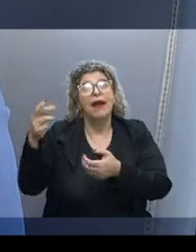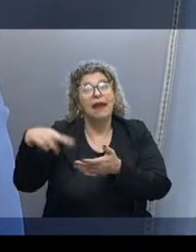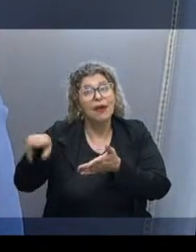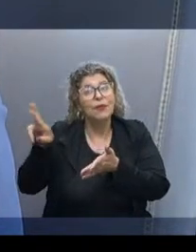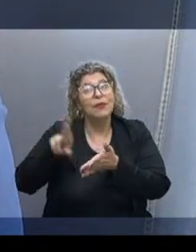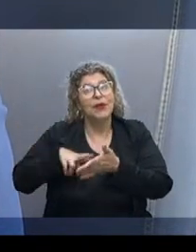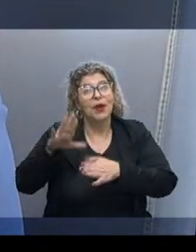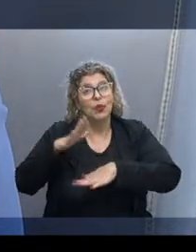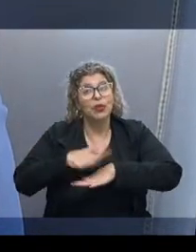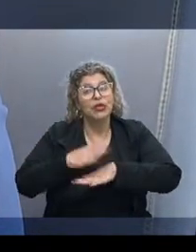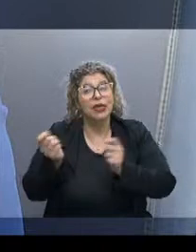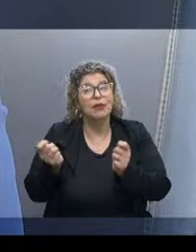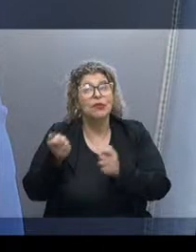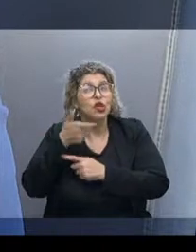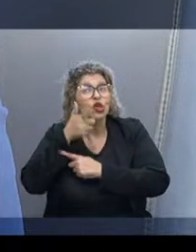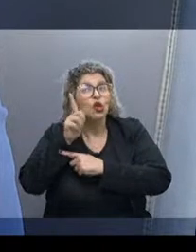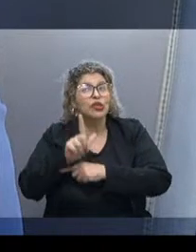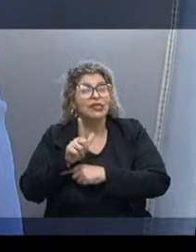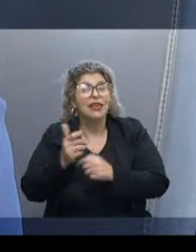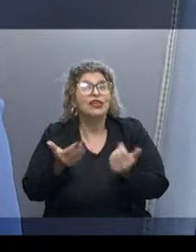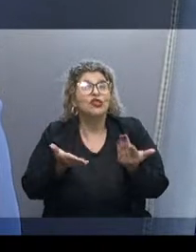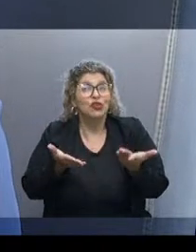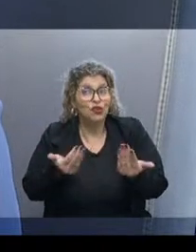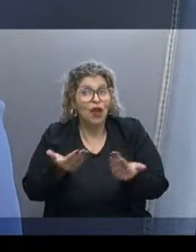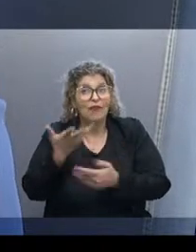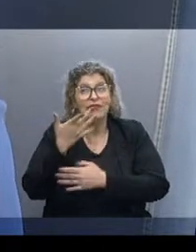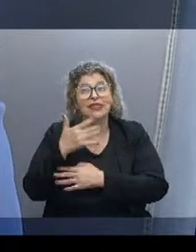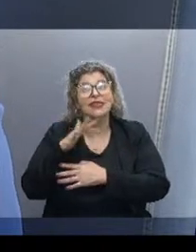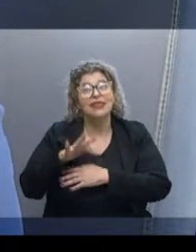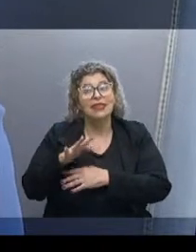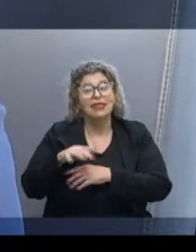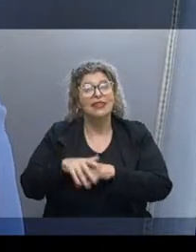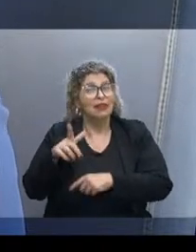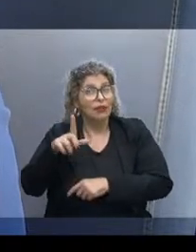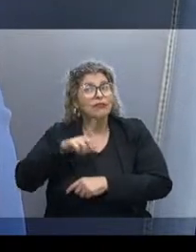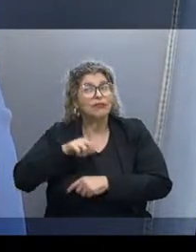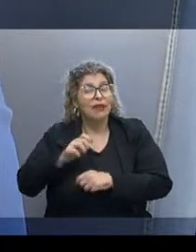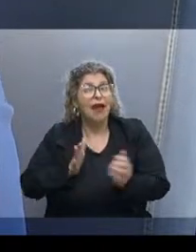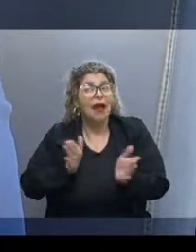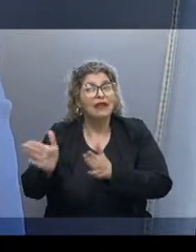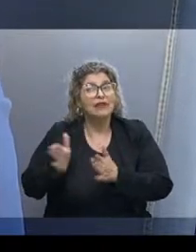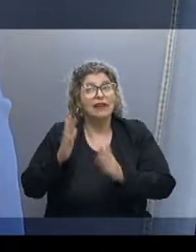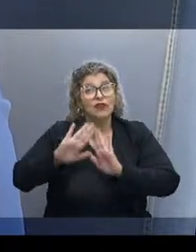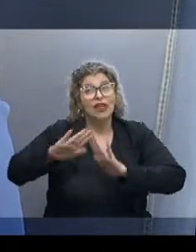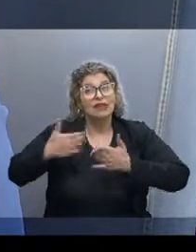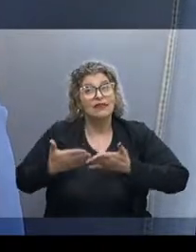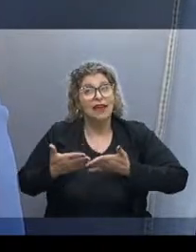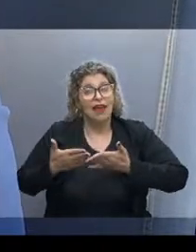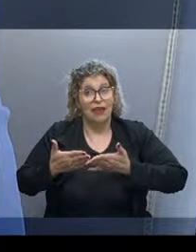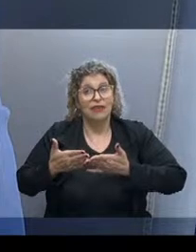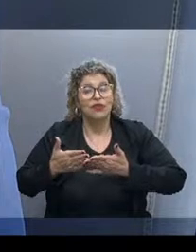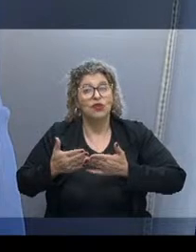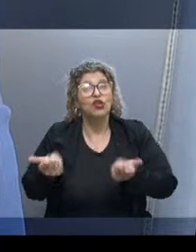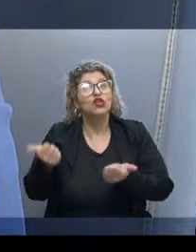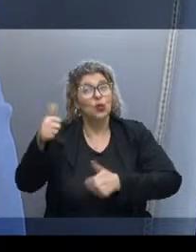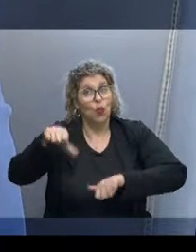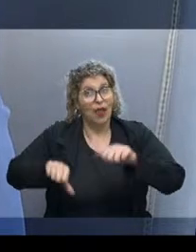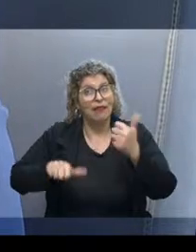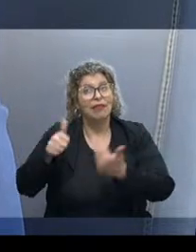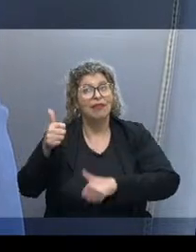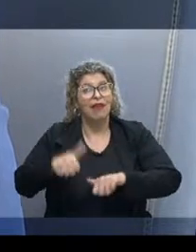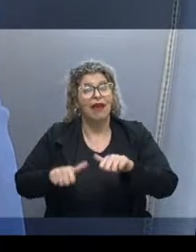esse tempo e permitir que esses jovens, que essas crianças possam ter acesso à escola, possam ter acesso a uma escola de qualidade,